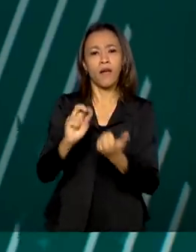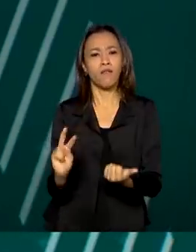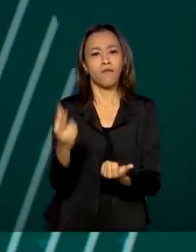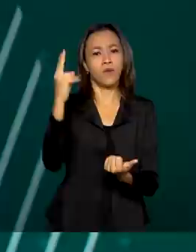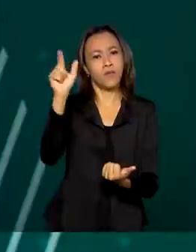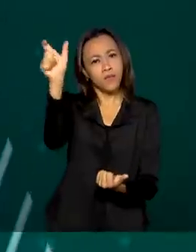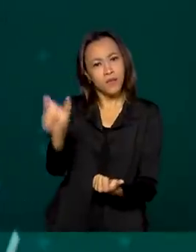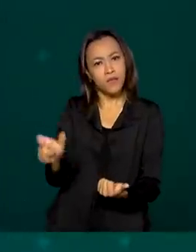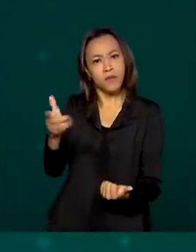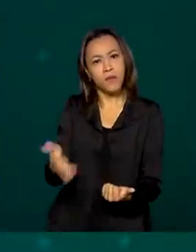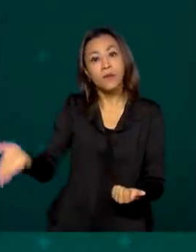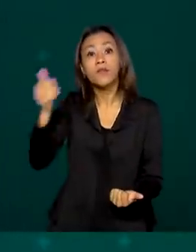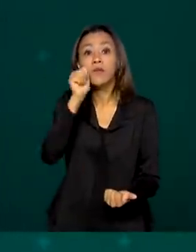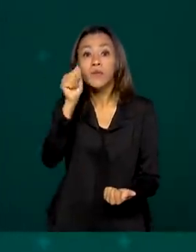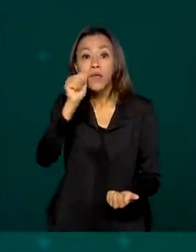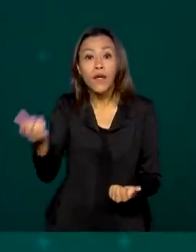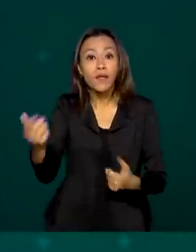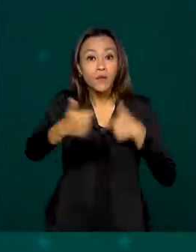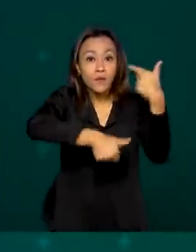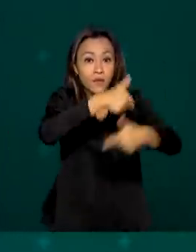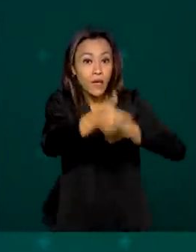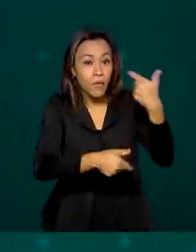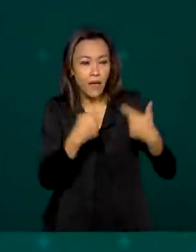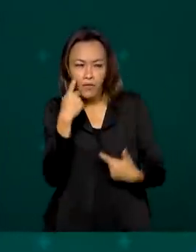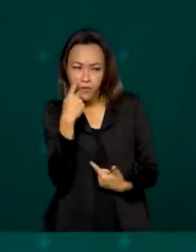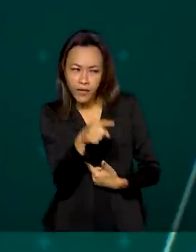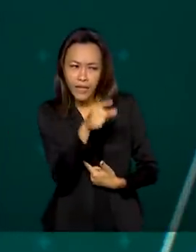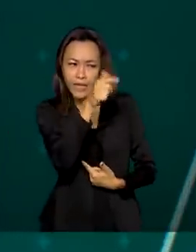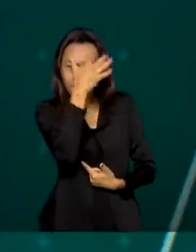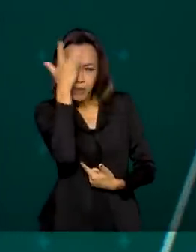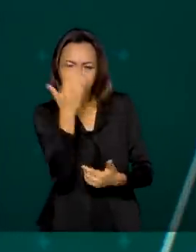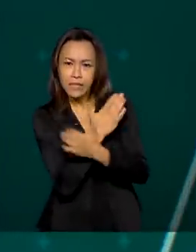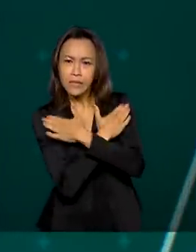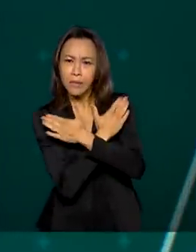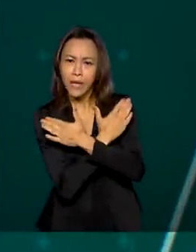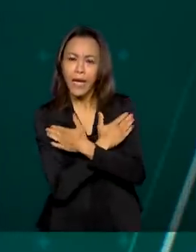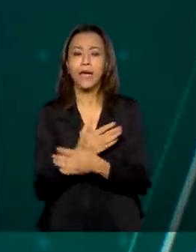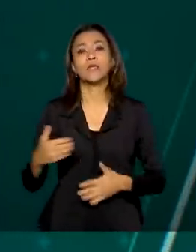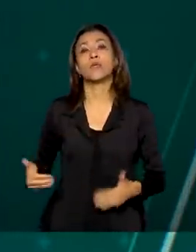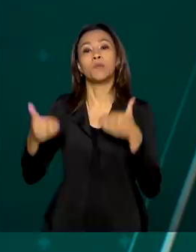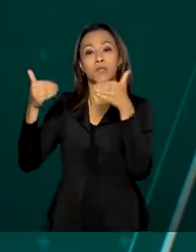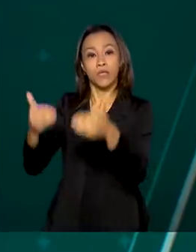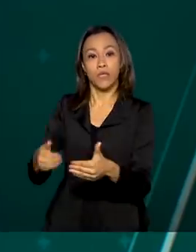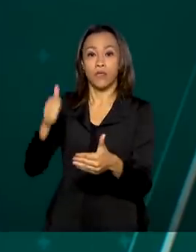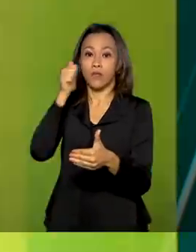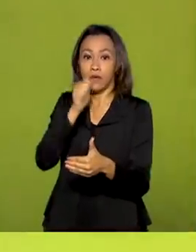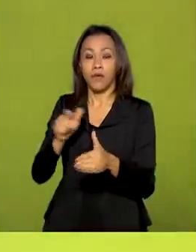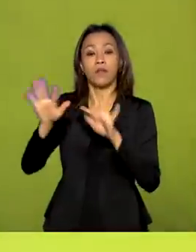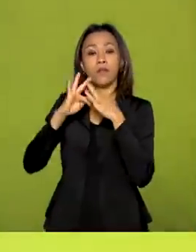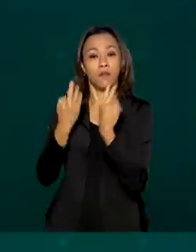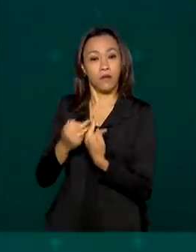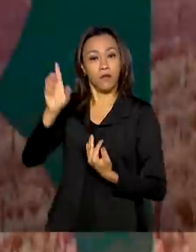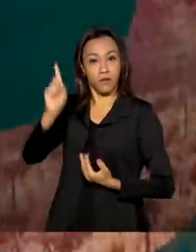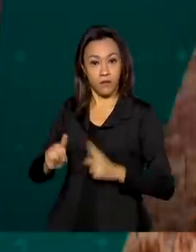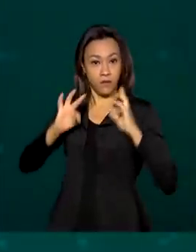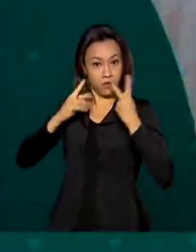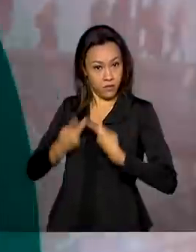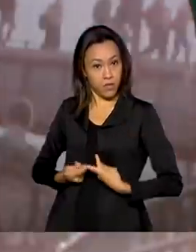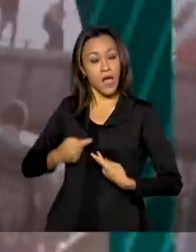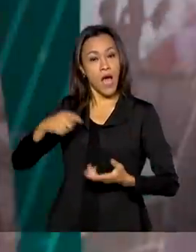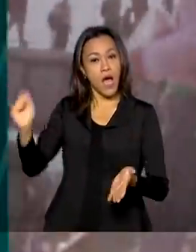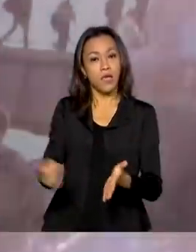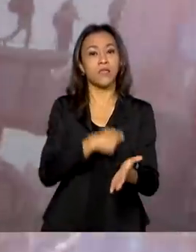de trabalho. De olho naquelas que estão desempregadas, o Ministério da Mulher, da Família e dos Direitos Humanos assinou acordo de